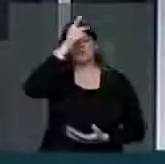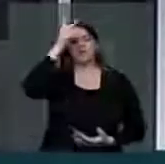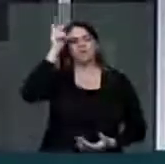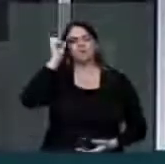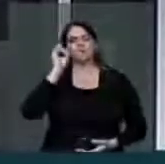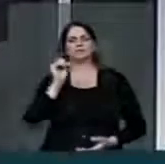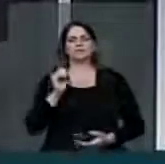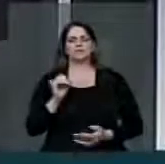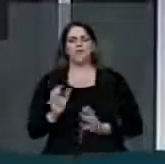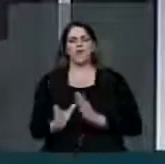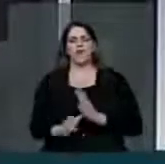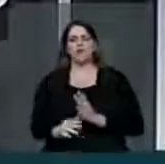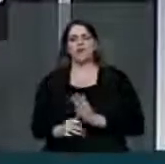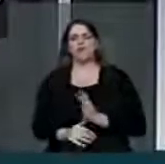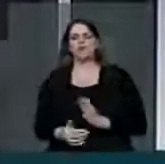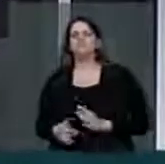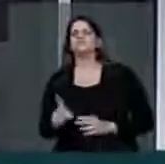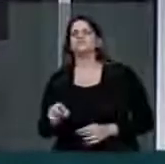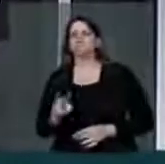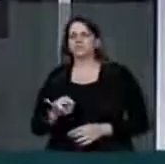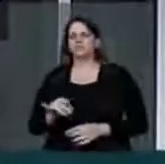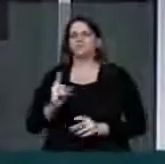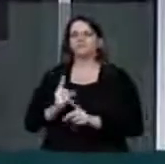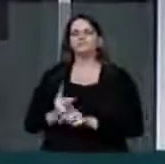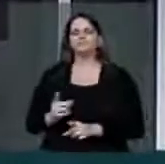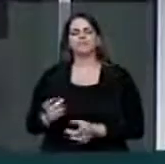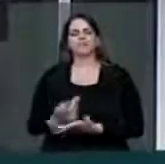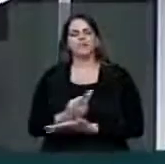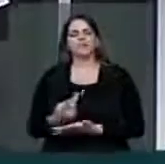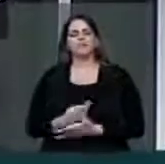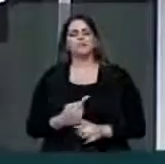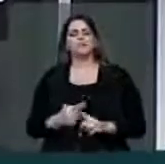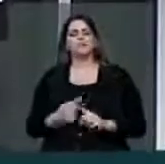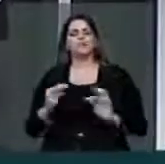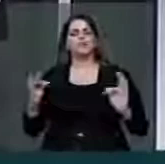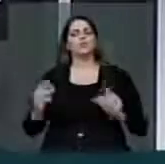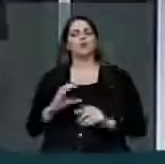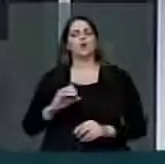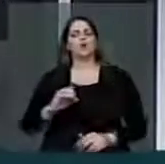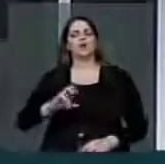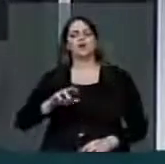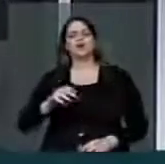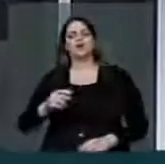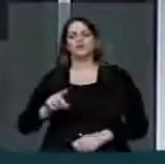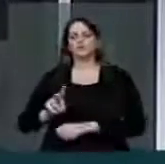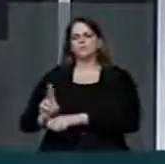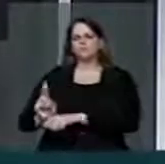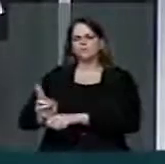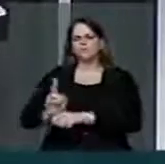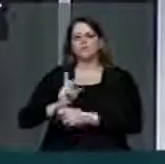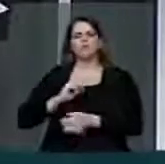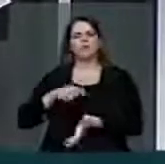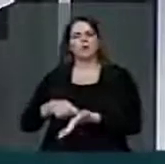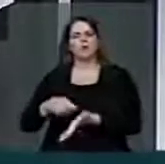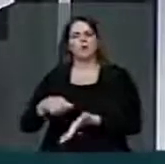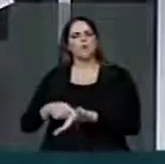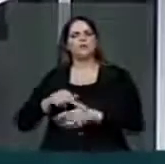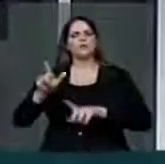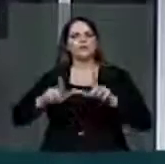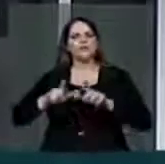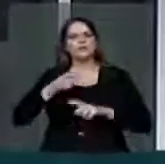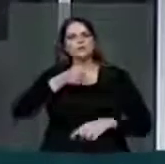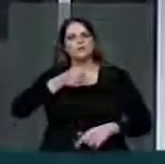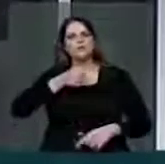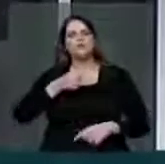linha, ele está ralado. Porque os órgãos fiscalizadores cobram. A imprensa cobra,